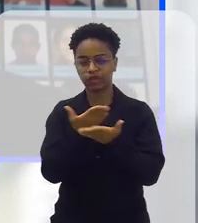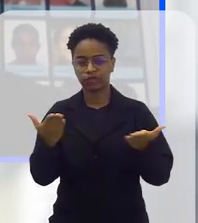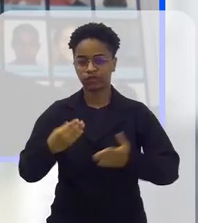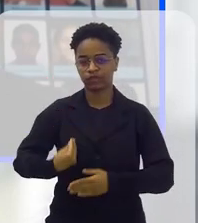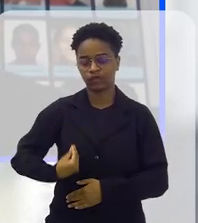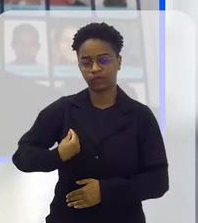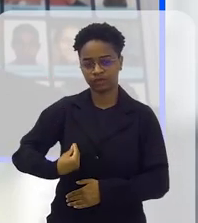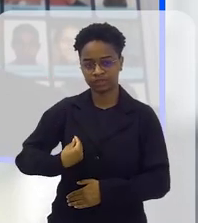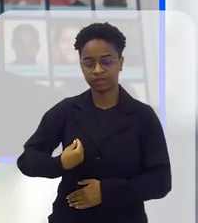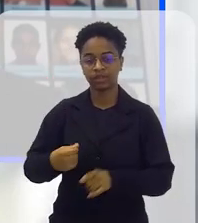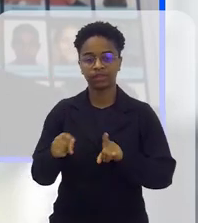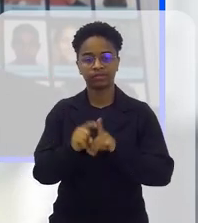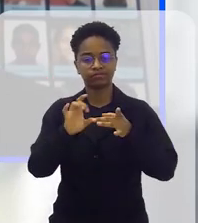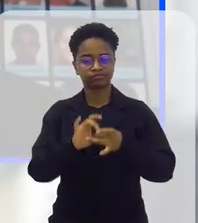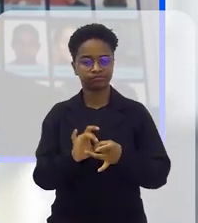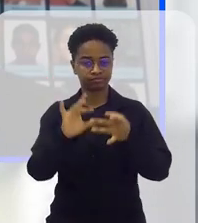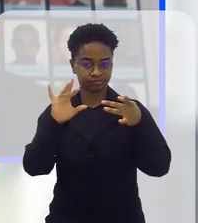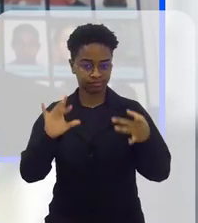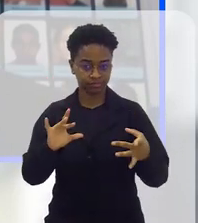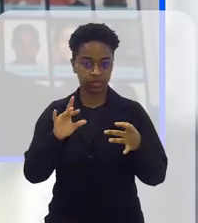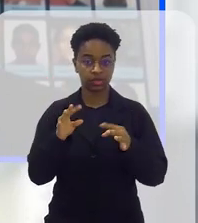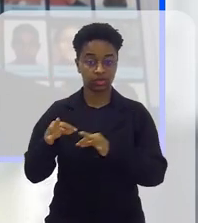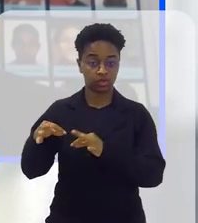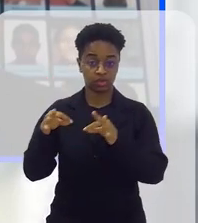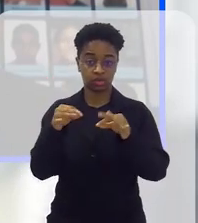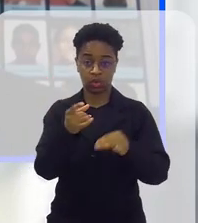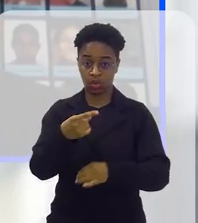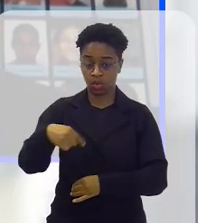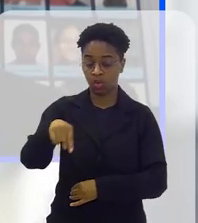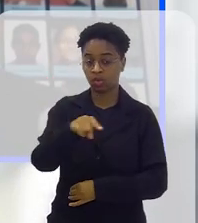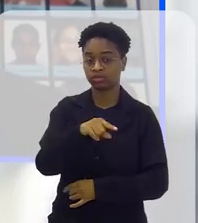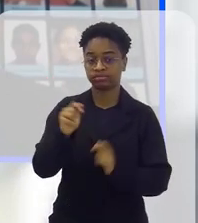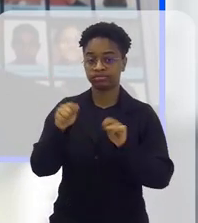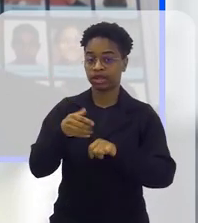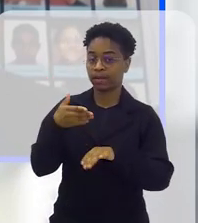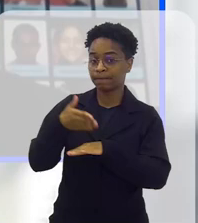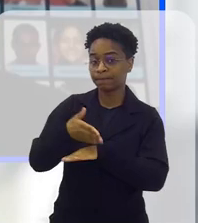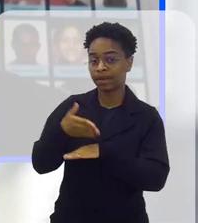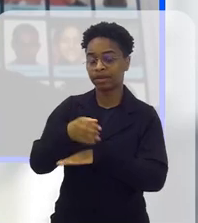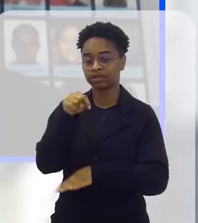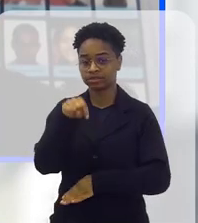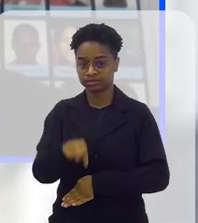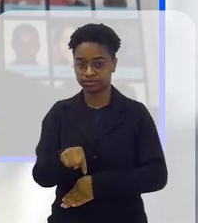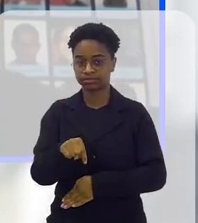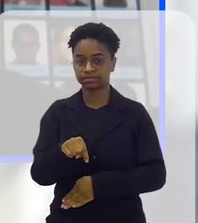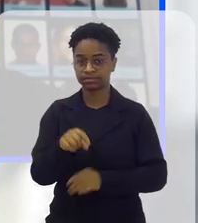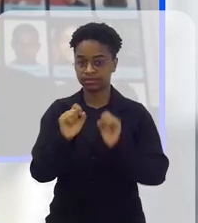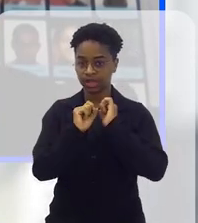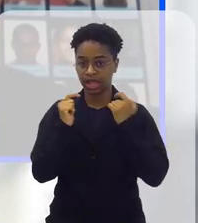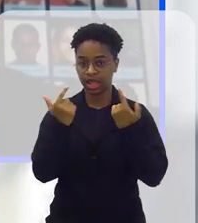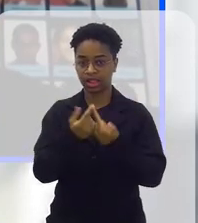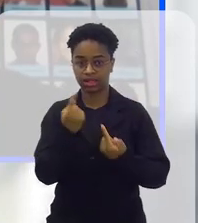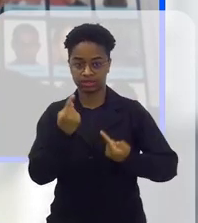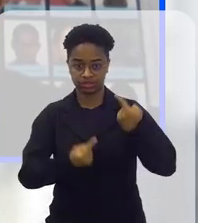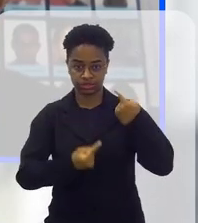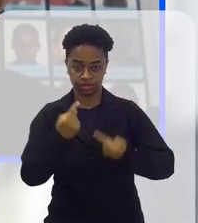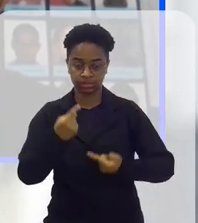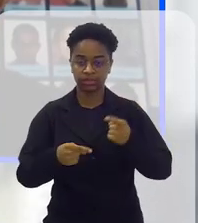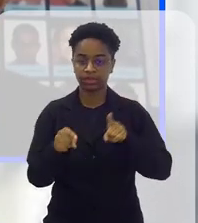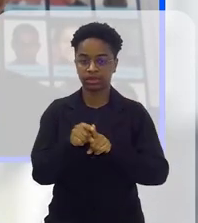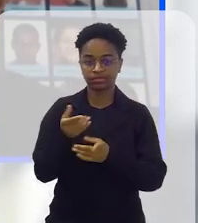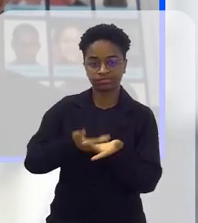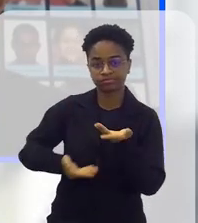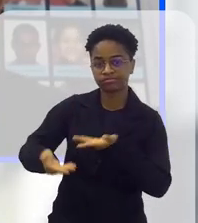agradecer a presença e a disponibilidade de todos vocês para participar do Alerje